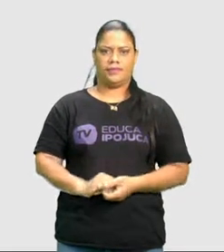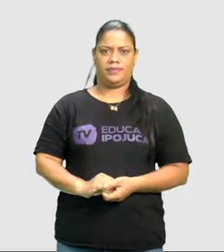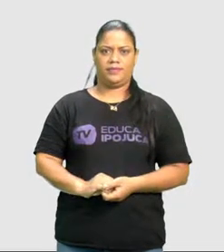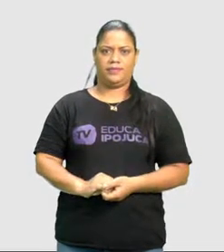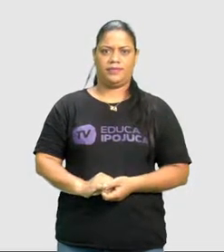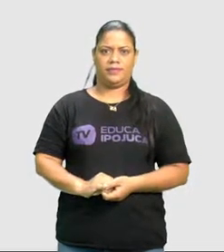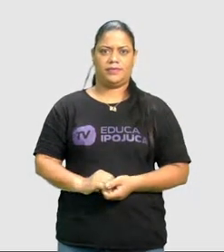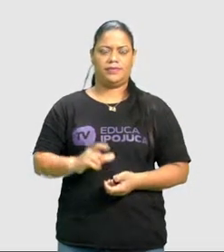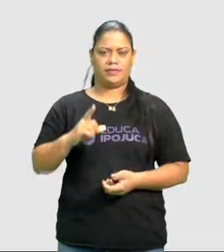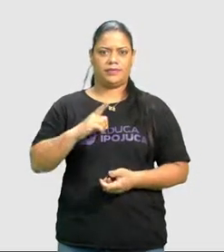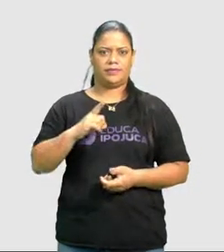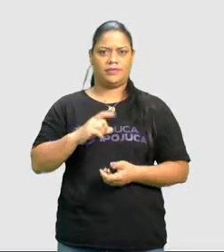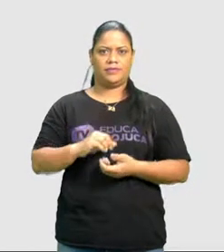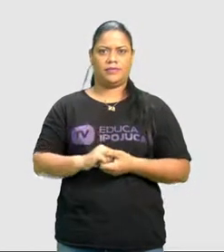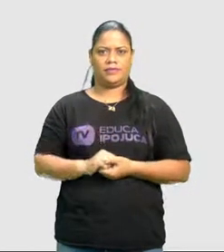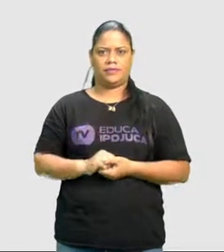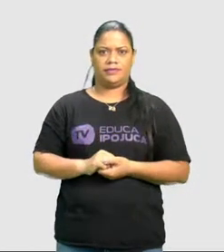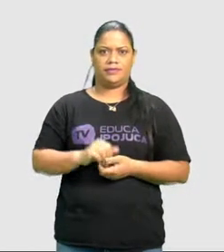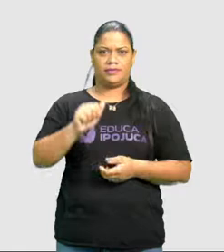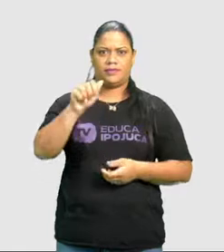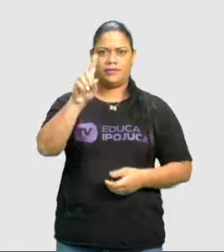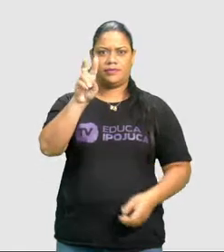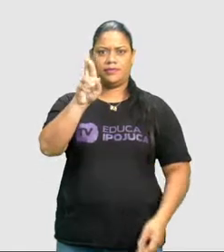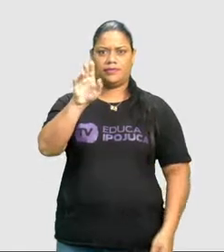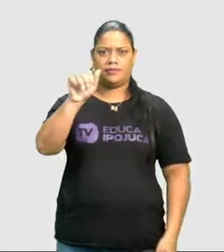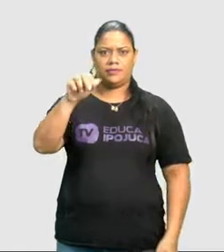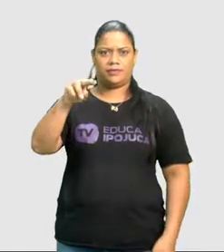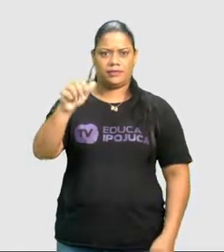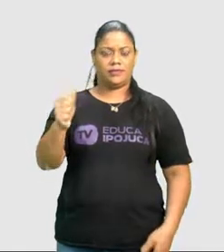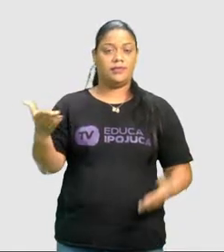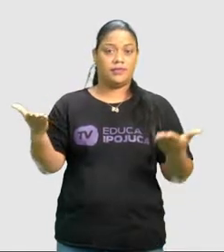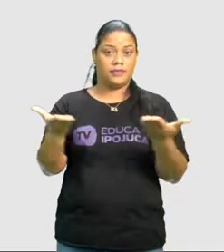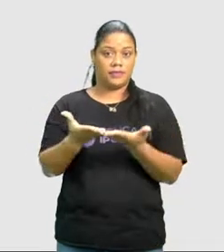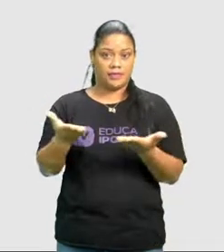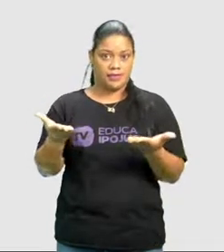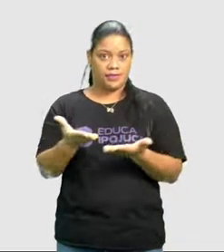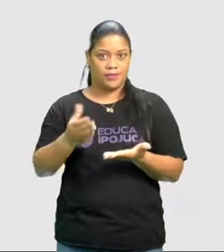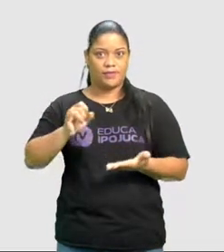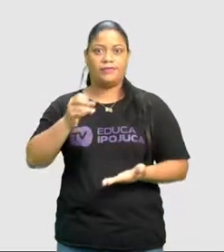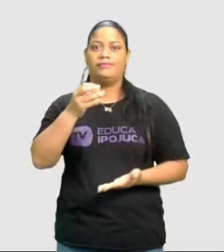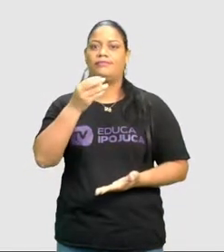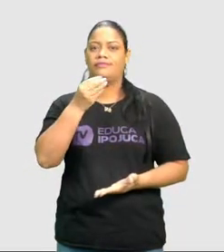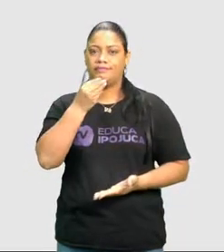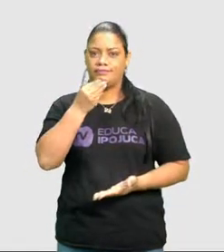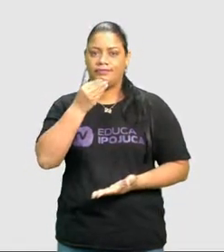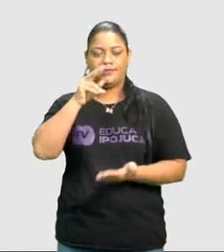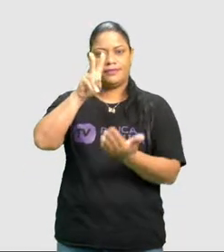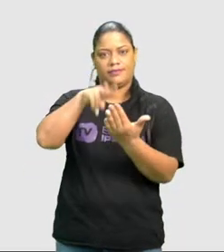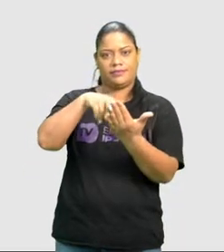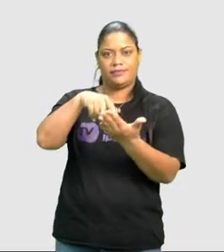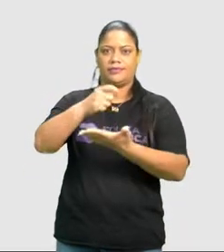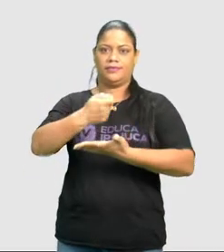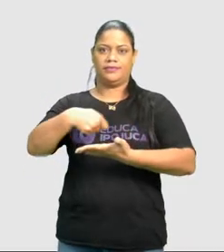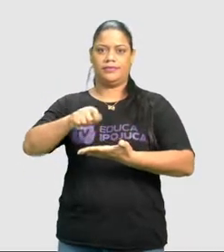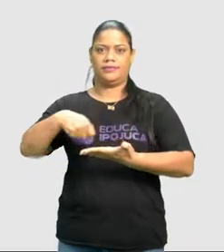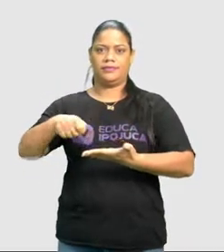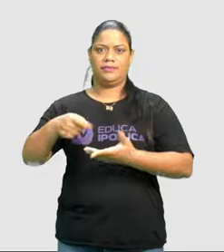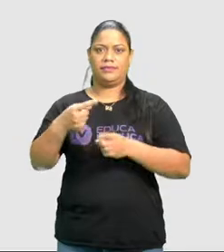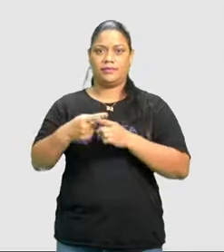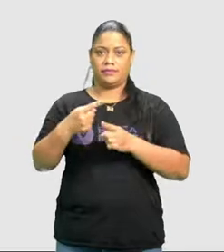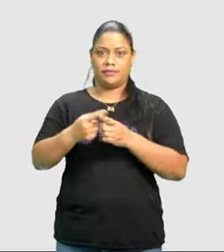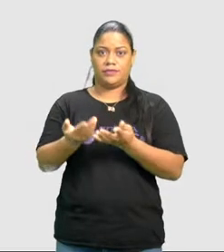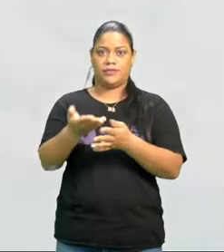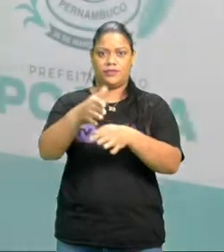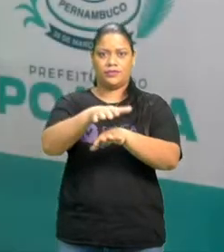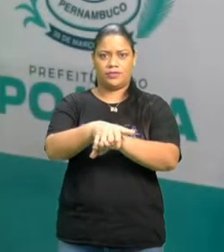Aqui a gente tem o caso de Adriana, que agora tem a oportunidade de ler e escrever, porque ela foi